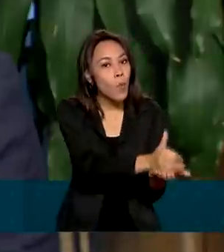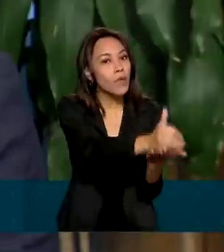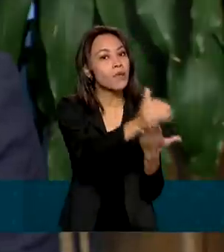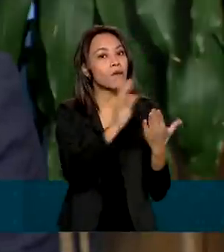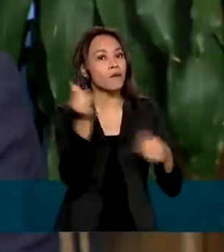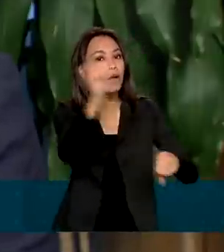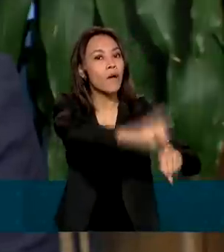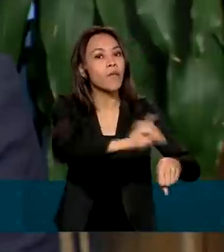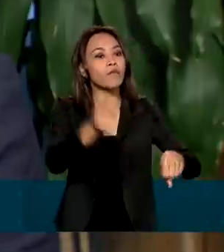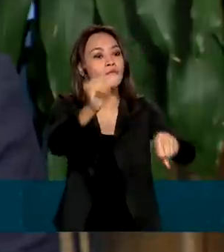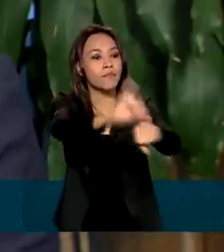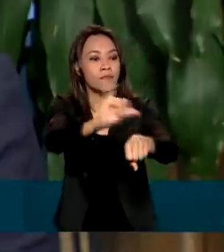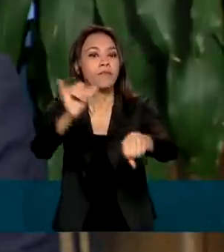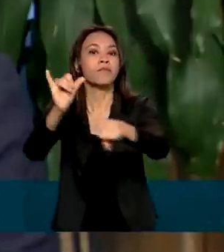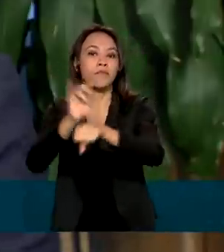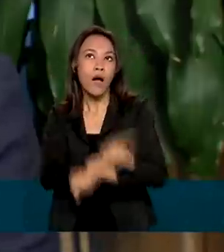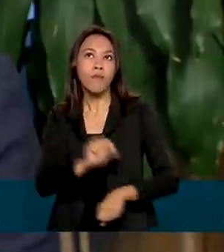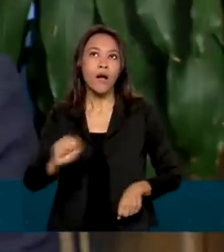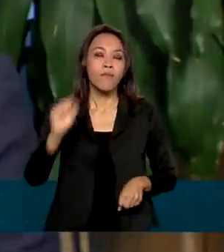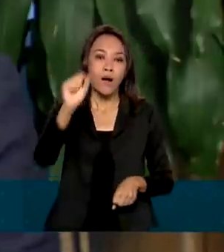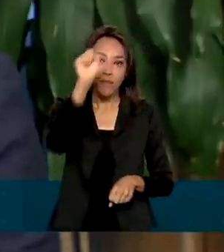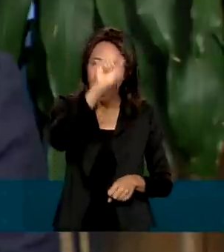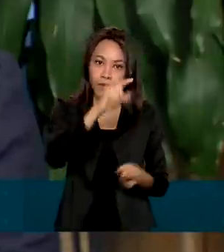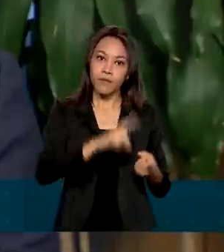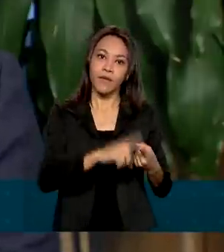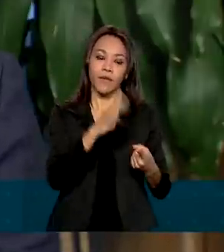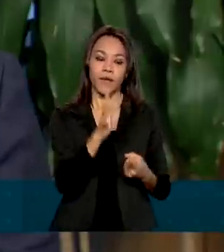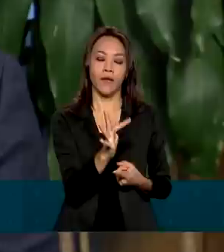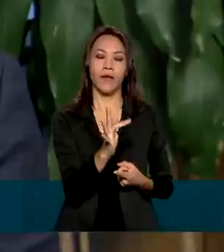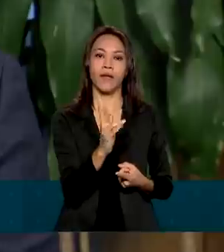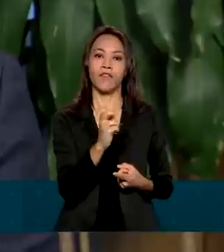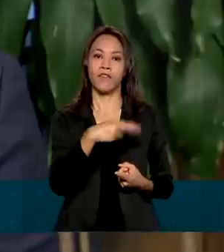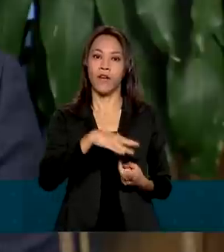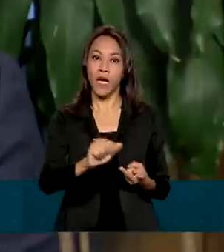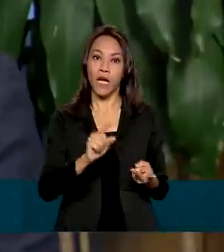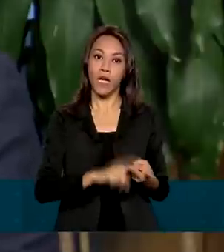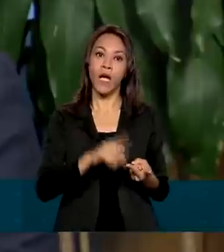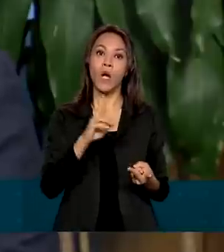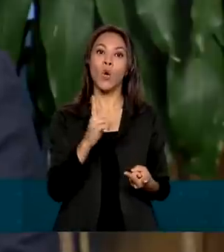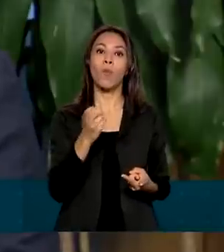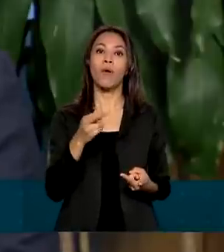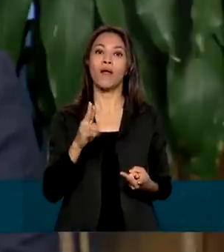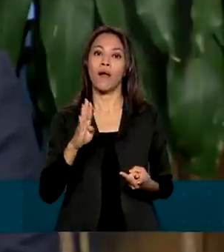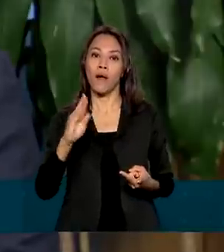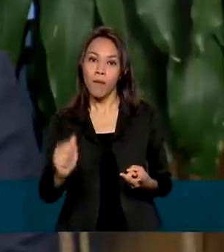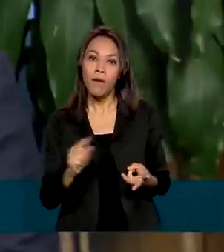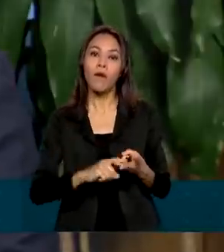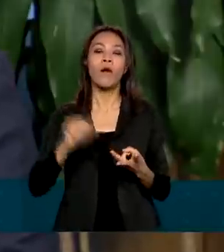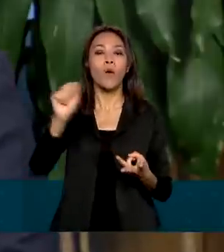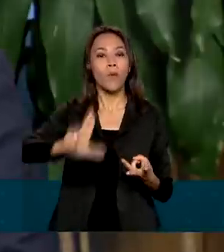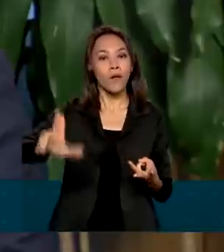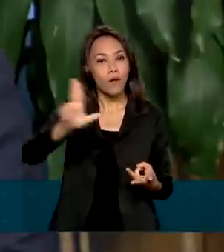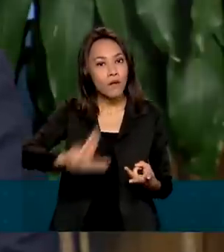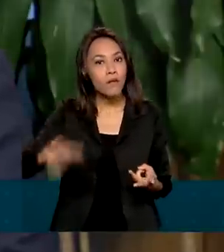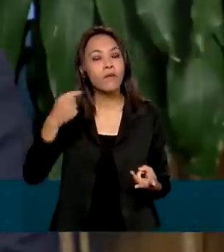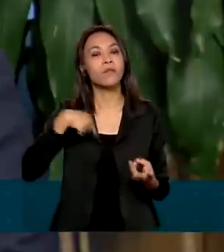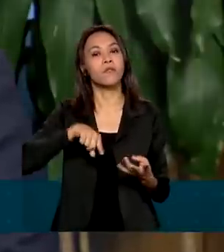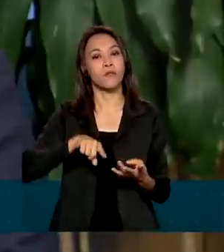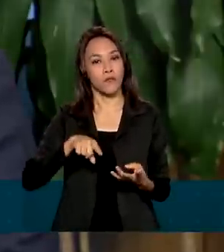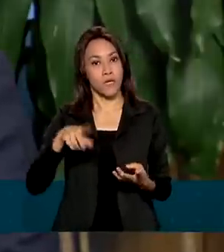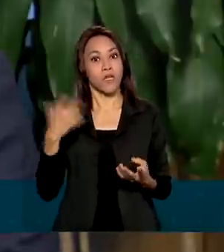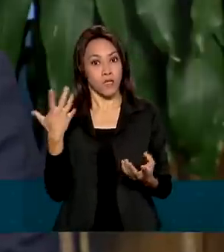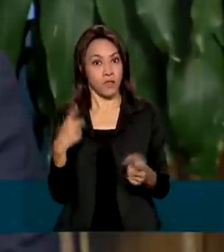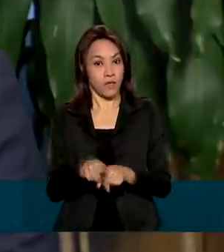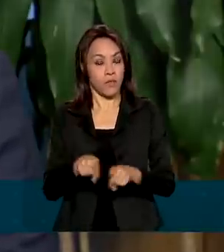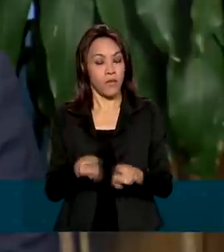o 5G em Franca, em Uberaba e Uberlândia. A gente vai colocar, junto, em